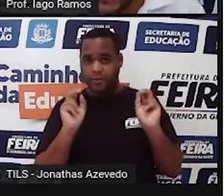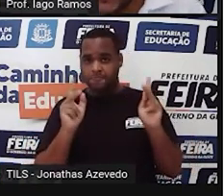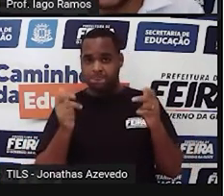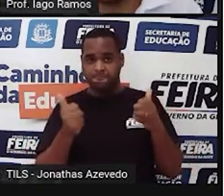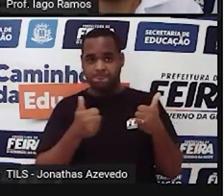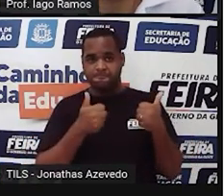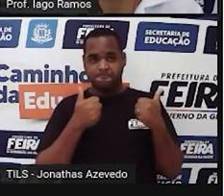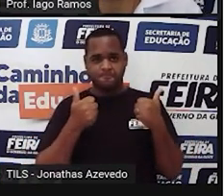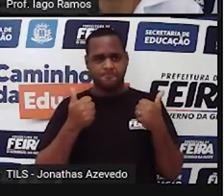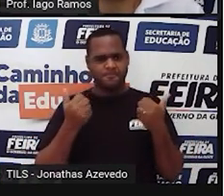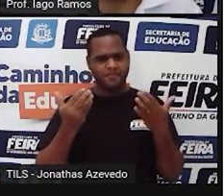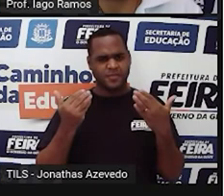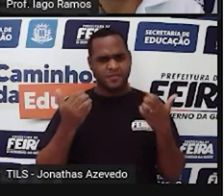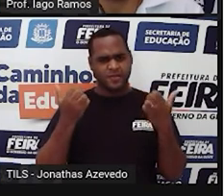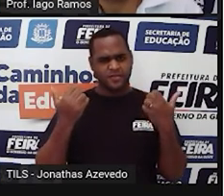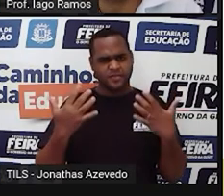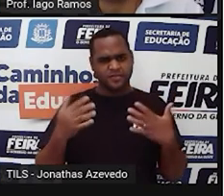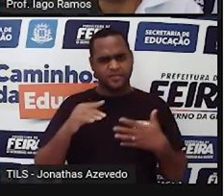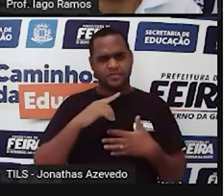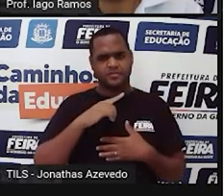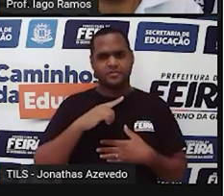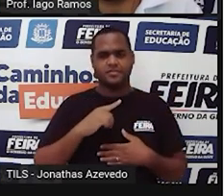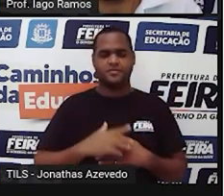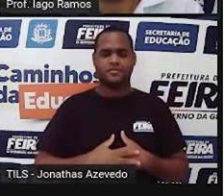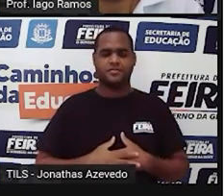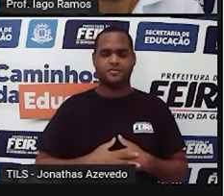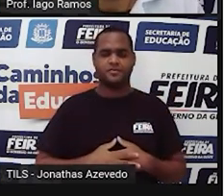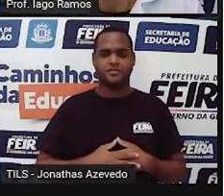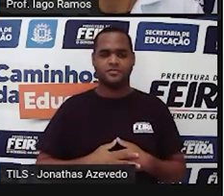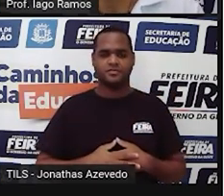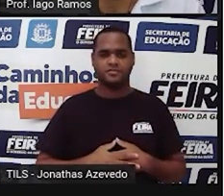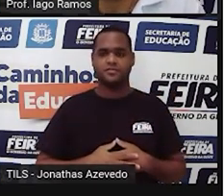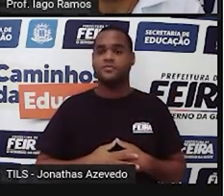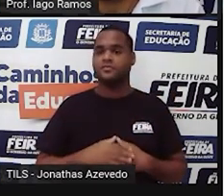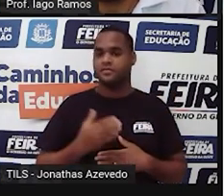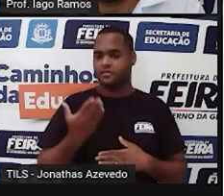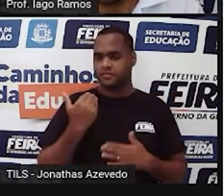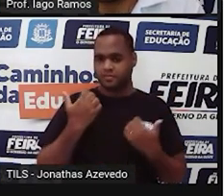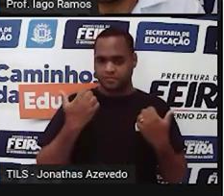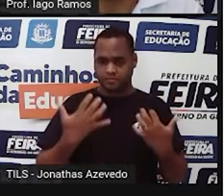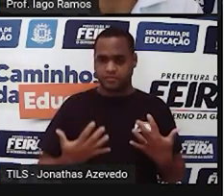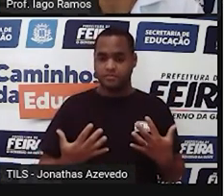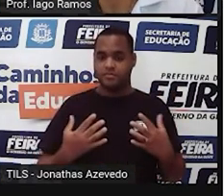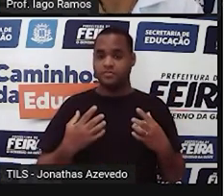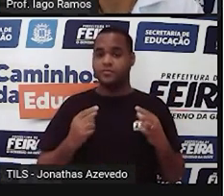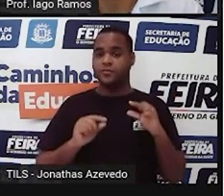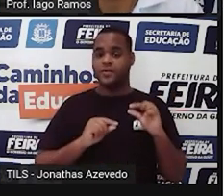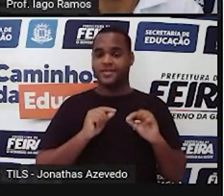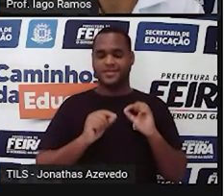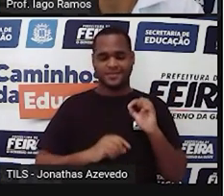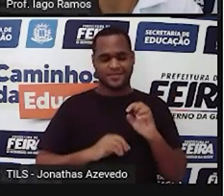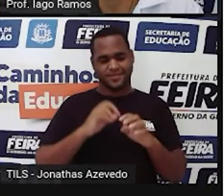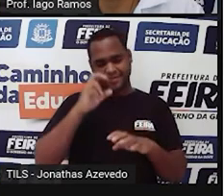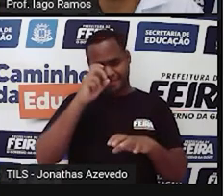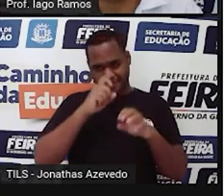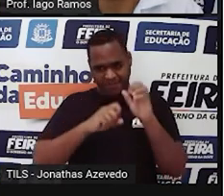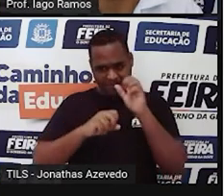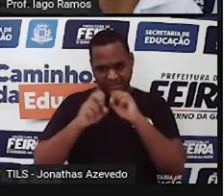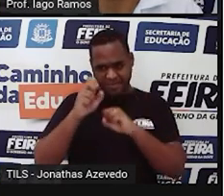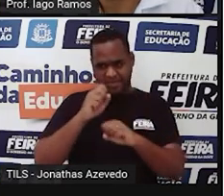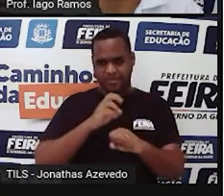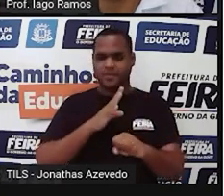Então, vamos lá. Olha só. A gente vai agora, né, aprender a